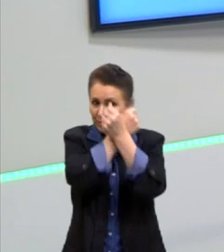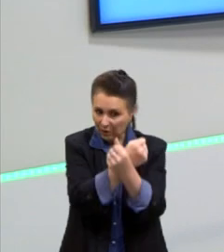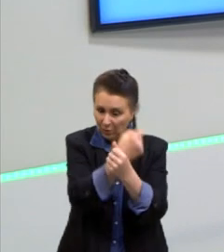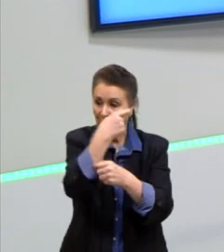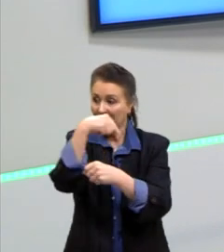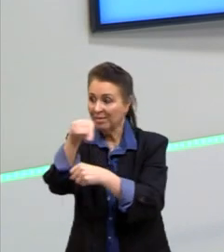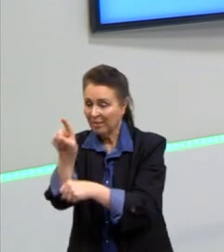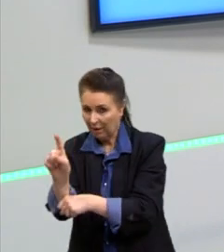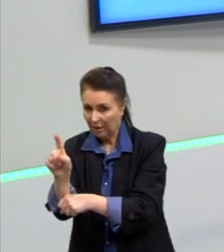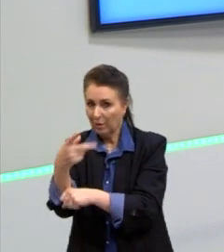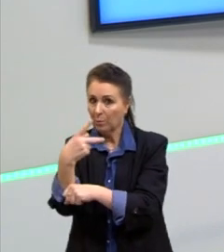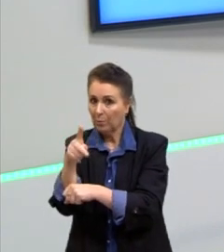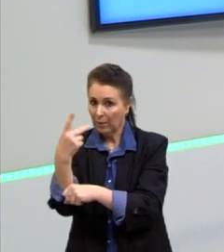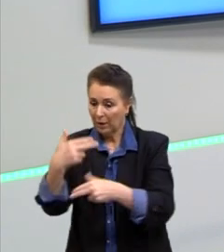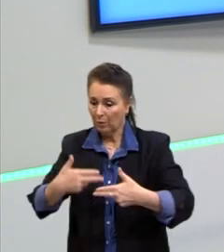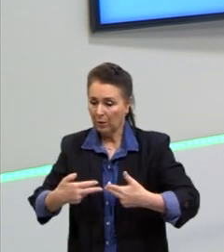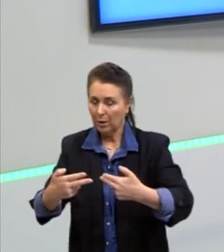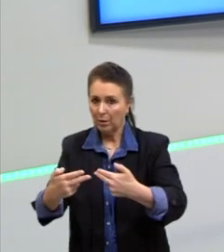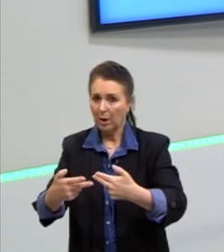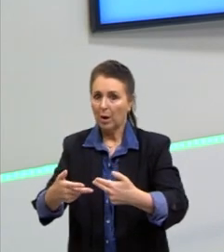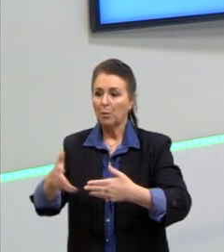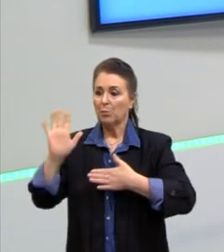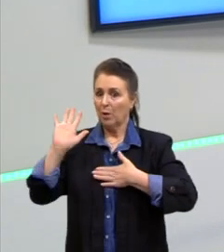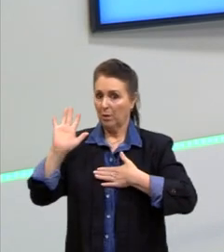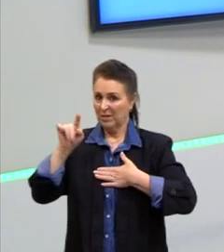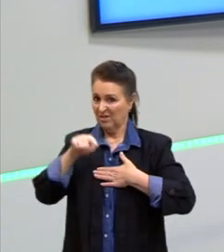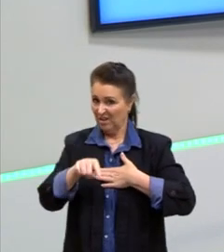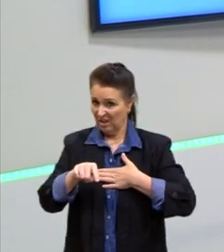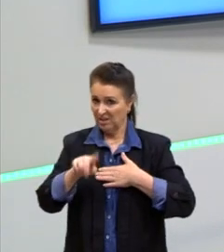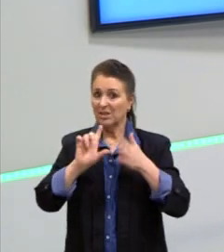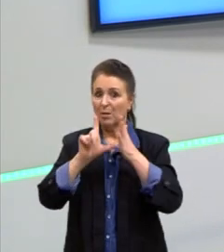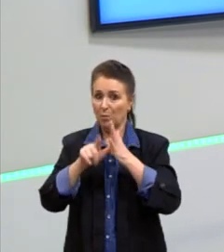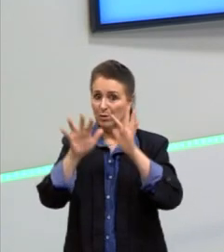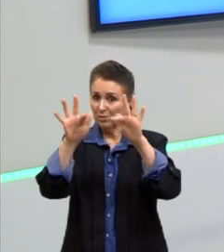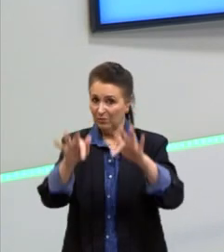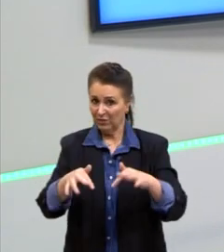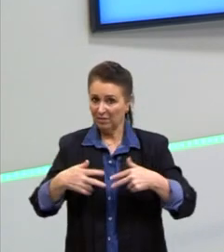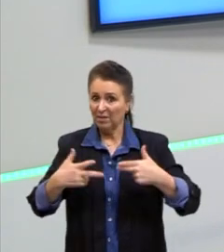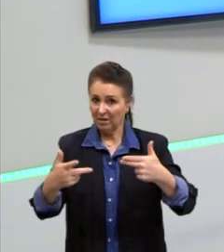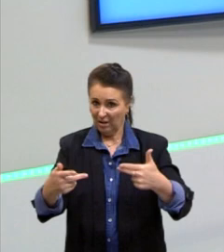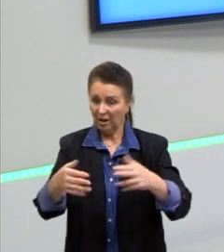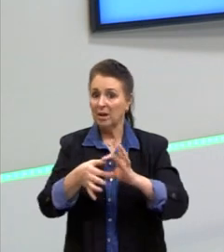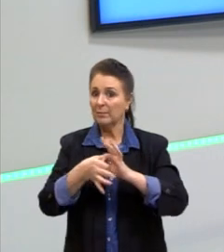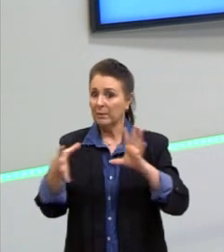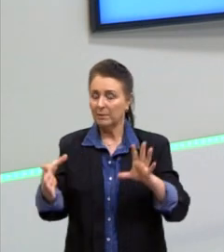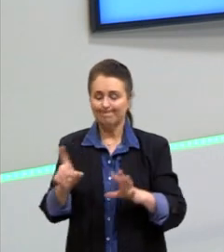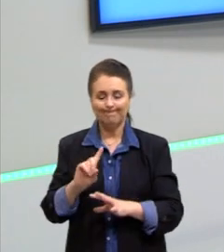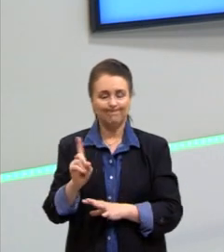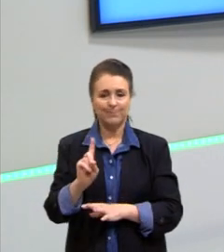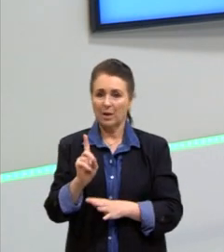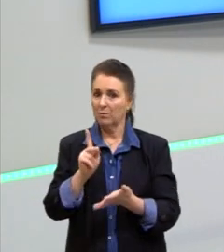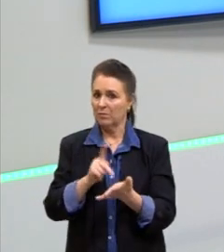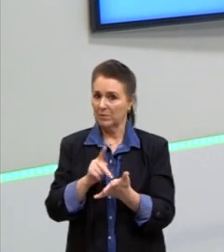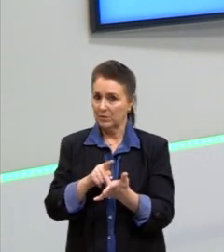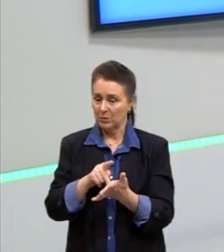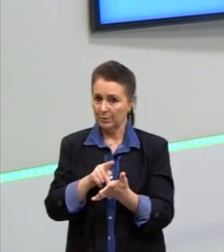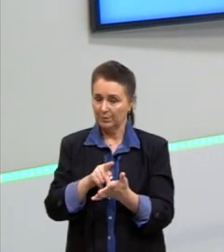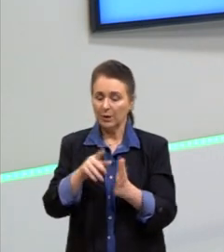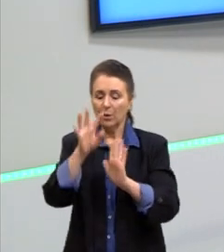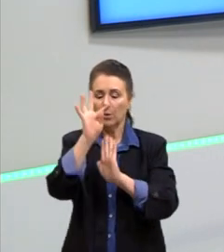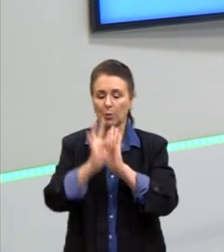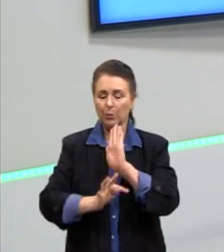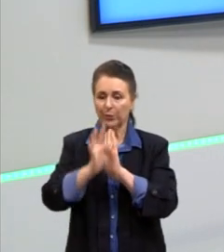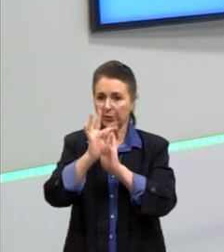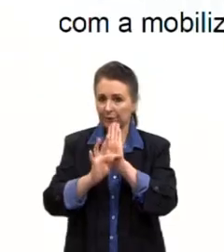Às vezes, se dizia, que se prometia que eles iam ser libertados depois, não foram. Mas aqui, o texto está